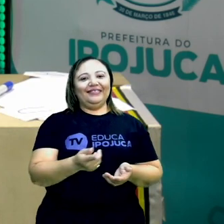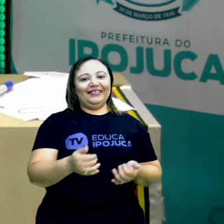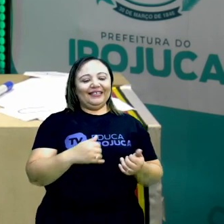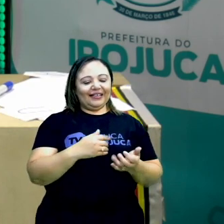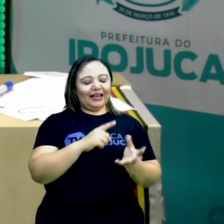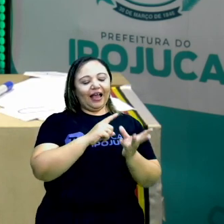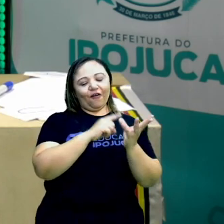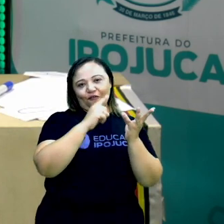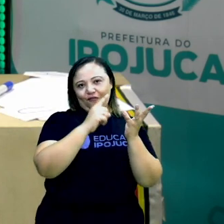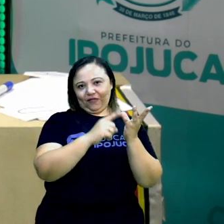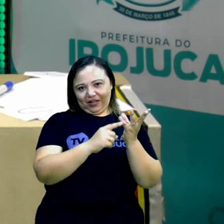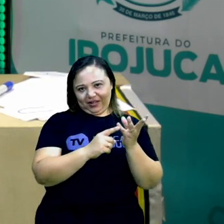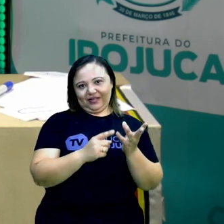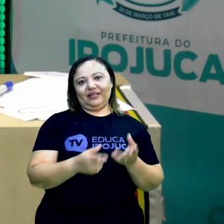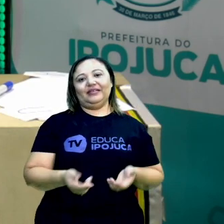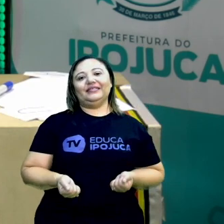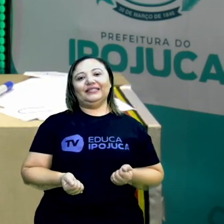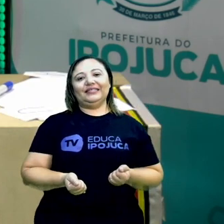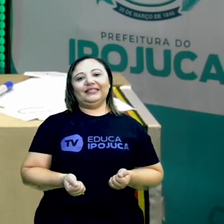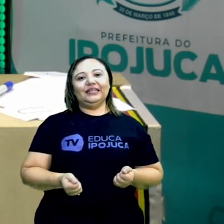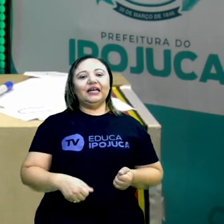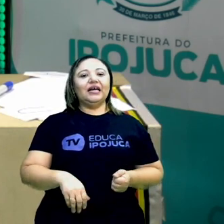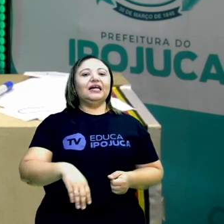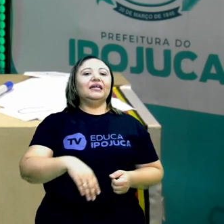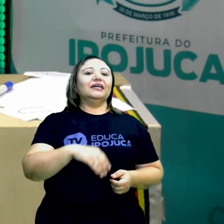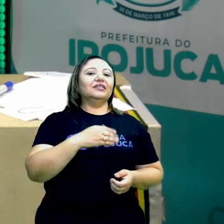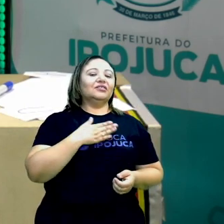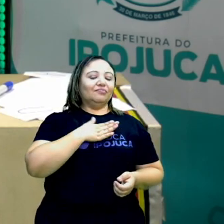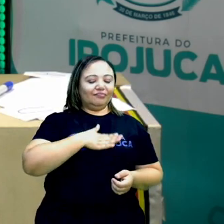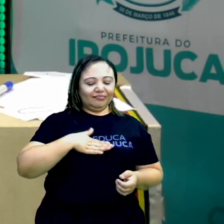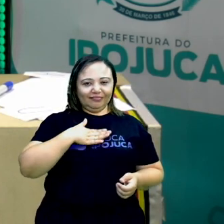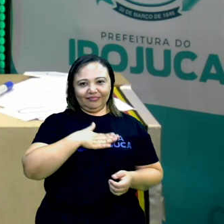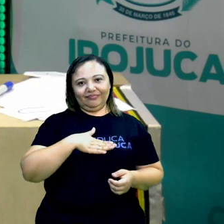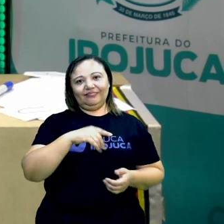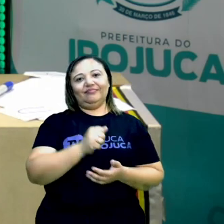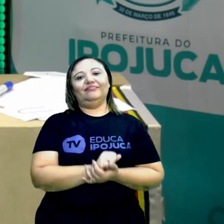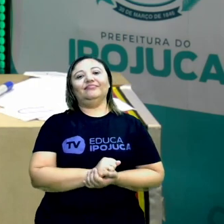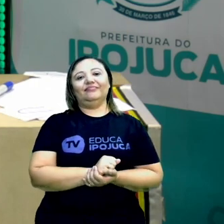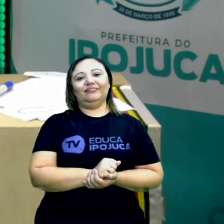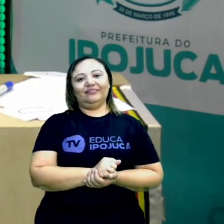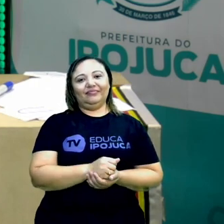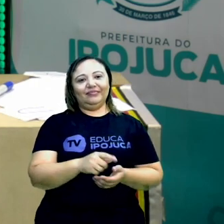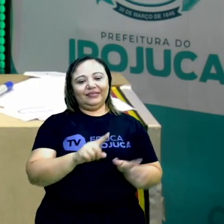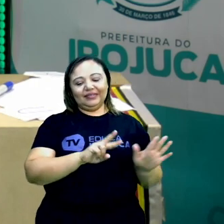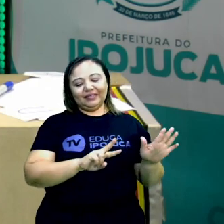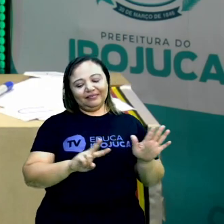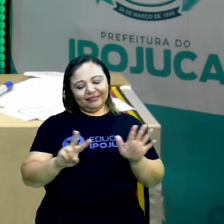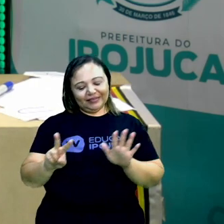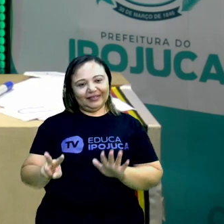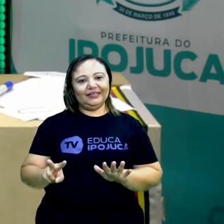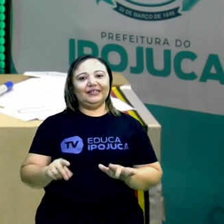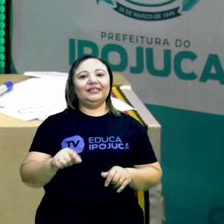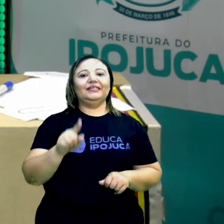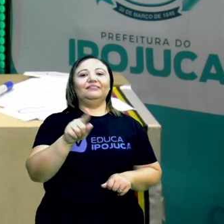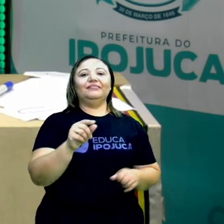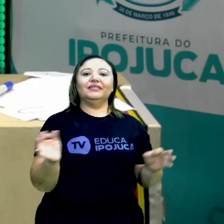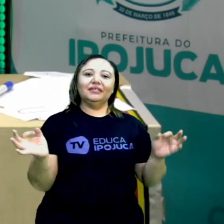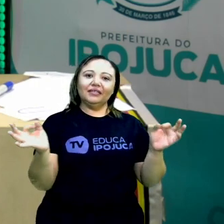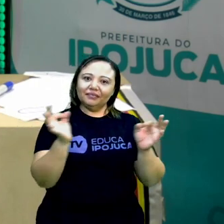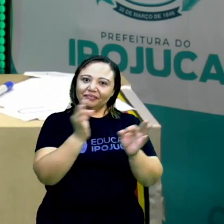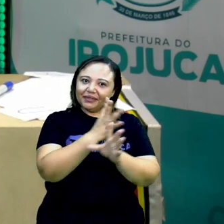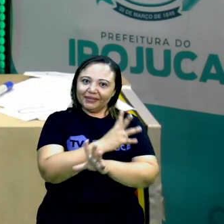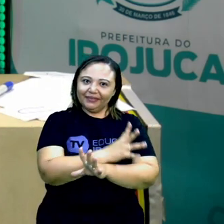amiguinhas vogais, tá certo? A tia espera que vocês tenham gostado bastante da nossa semana. E aguardo vocês aqui,